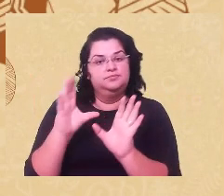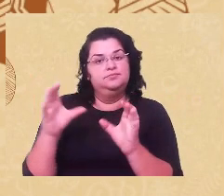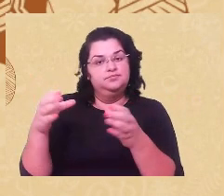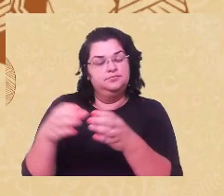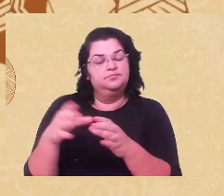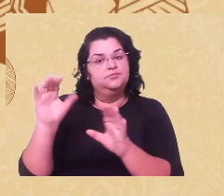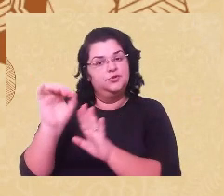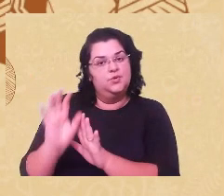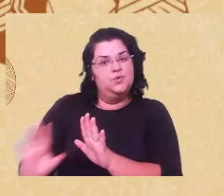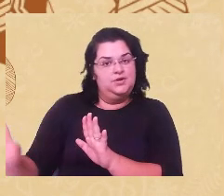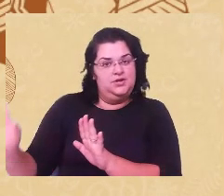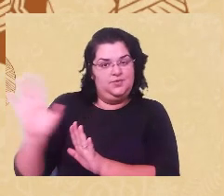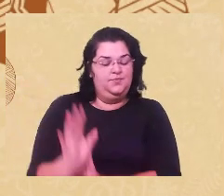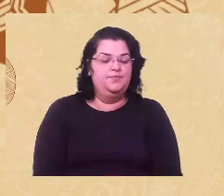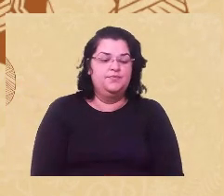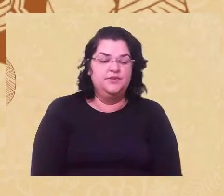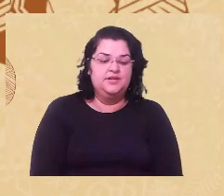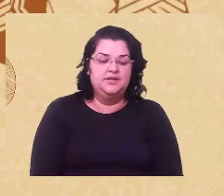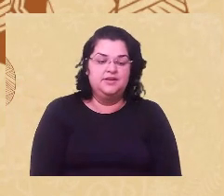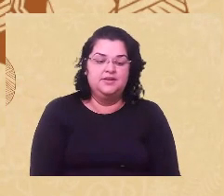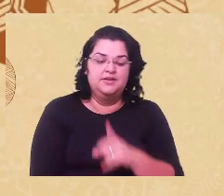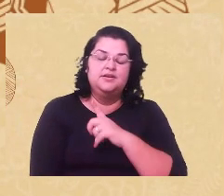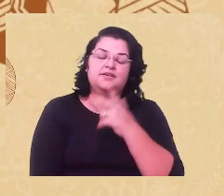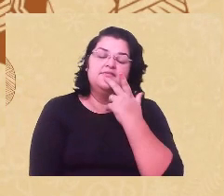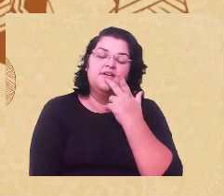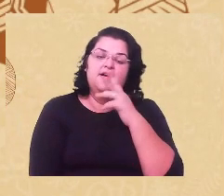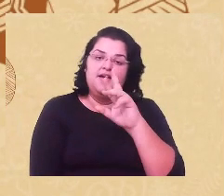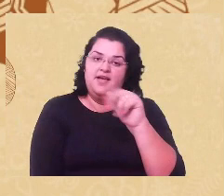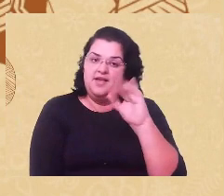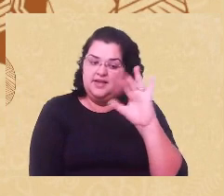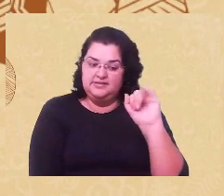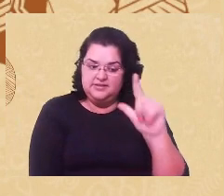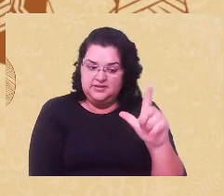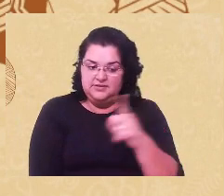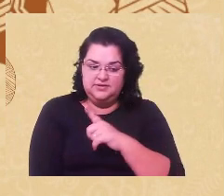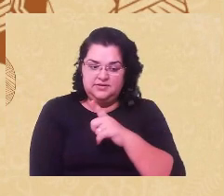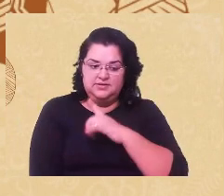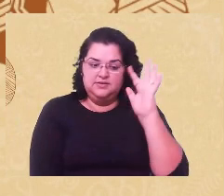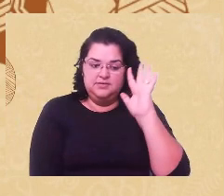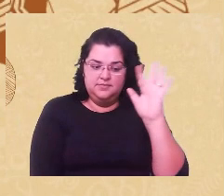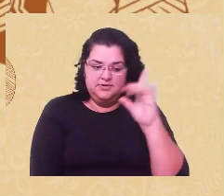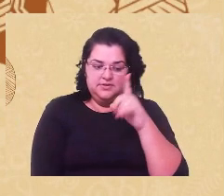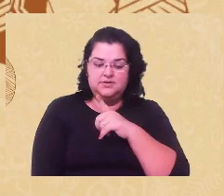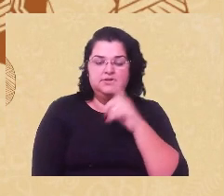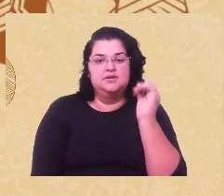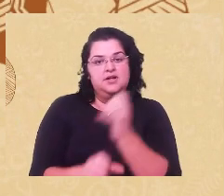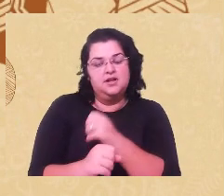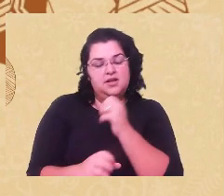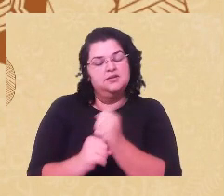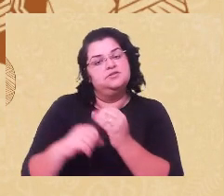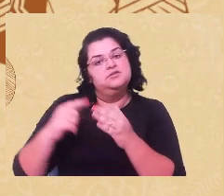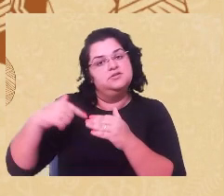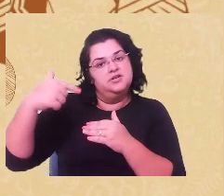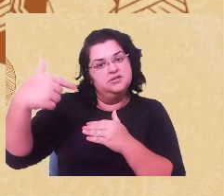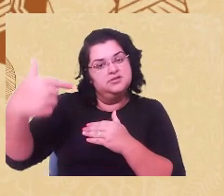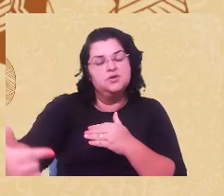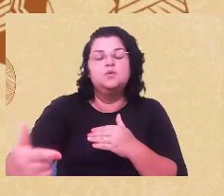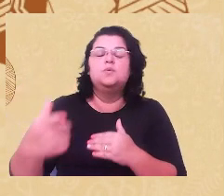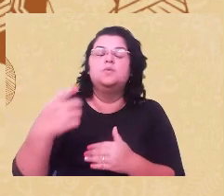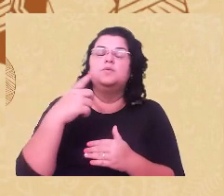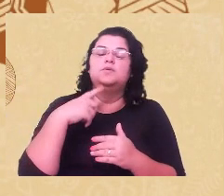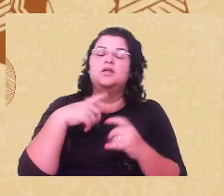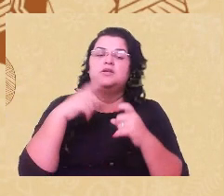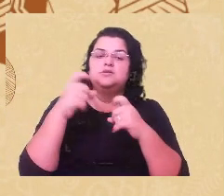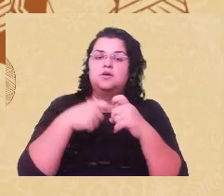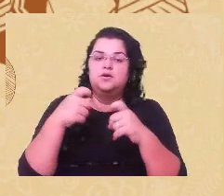Então, gente está falando centralmente da questão racial, mas pensamos também a questão de classe, a questão de geração, a questão da orientação sexual, da